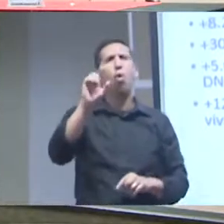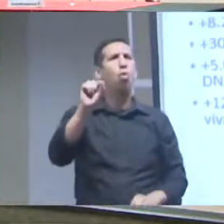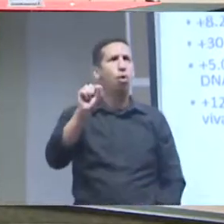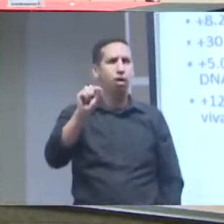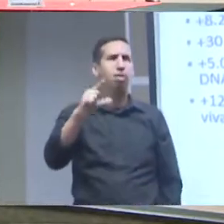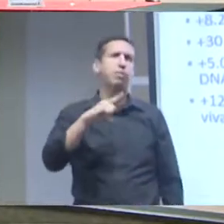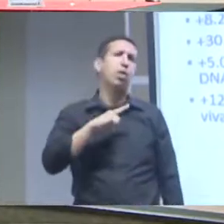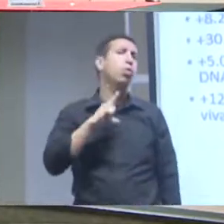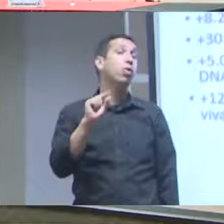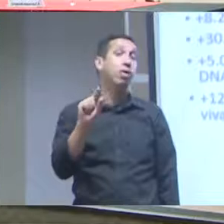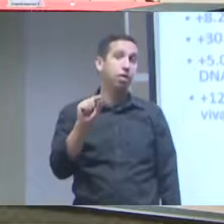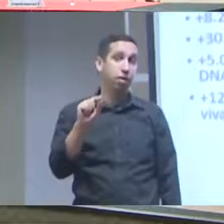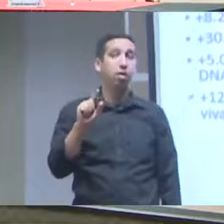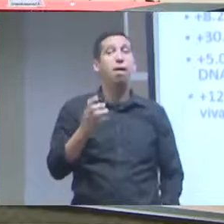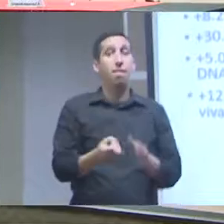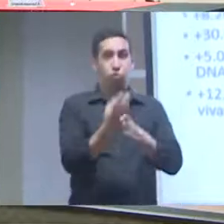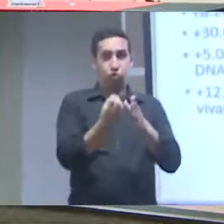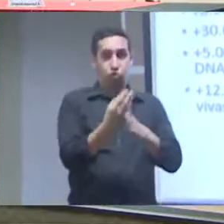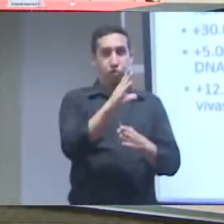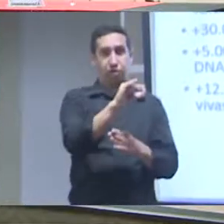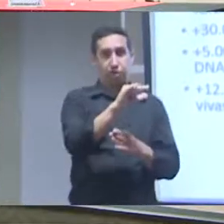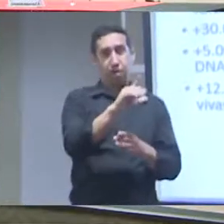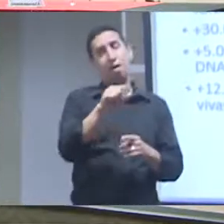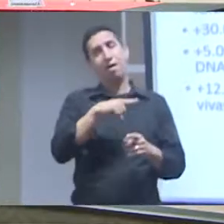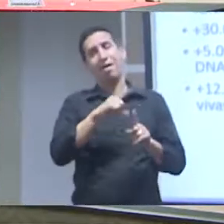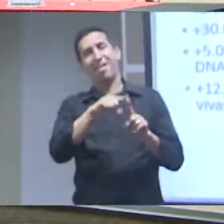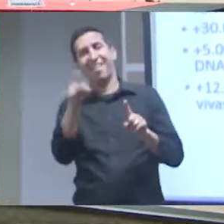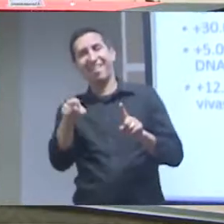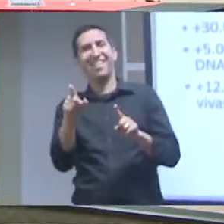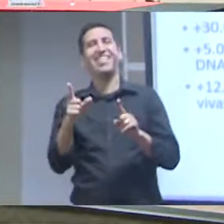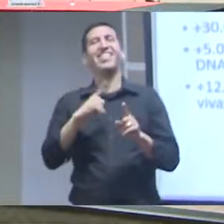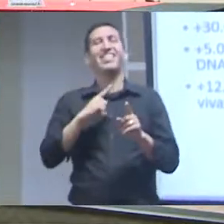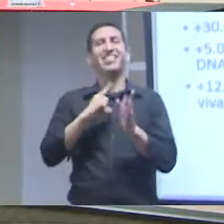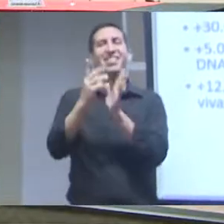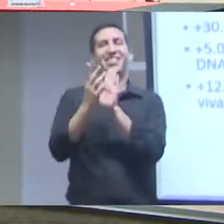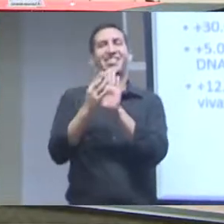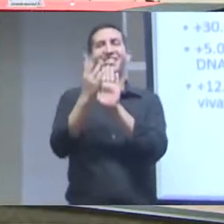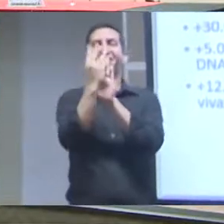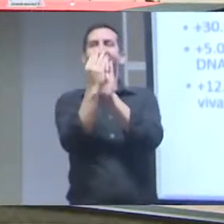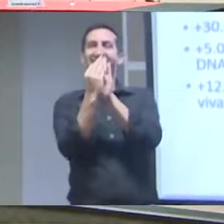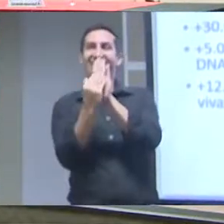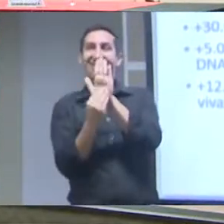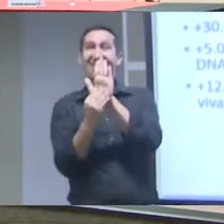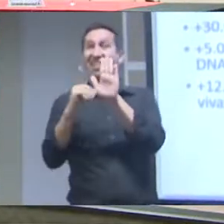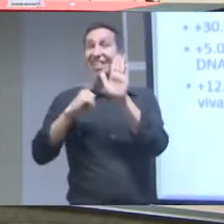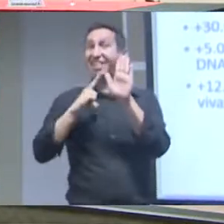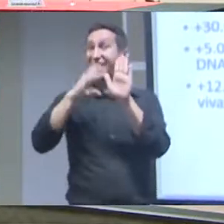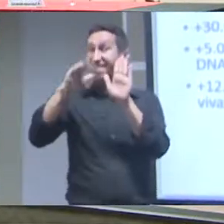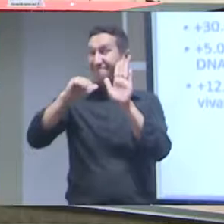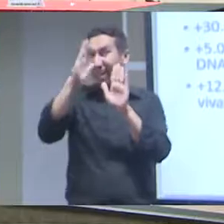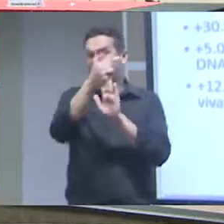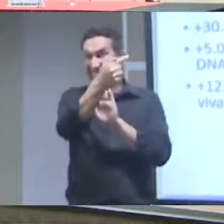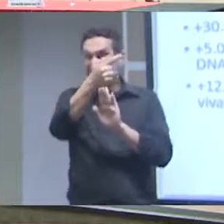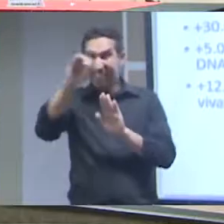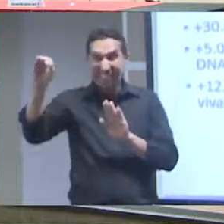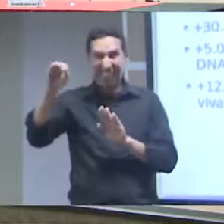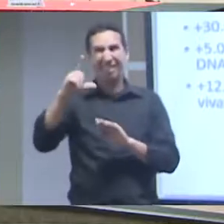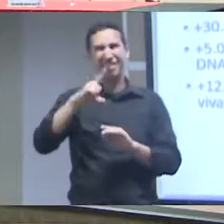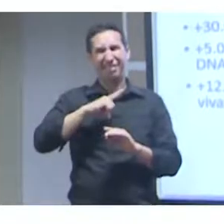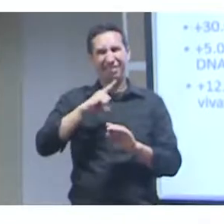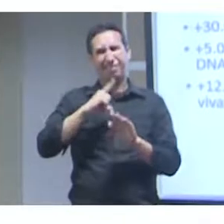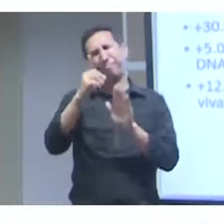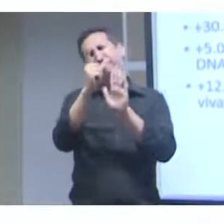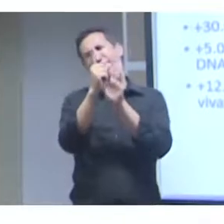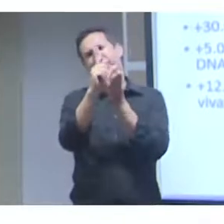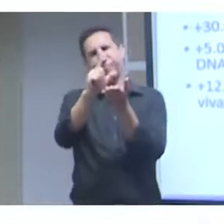carro-chefe talvez, além da produção científica, são as coleções científicas. Mais de 741 mil